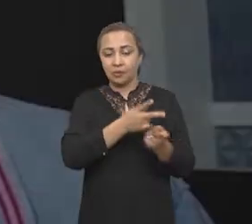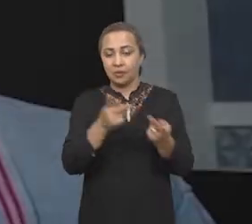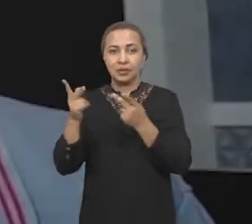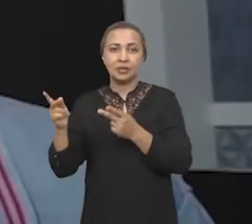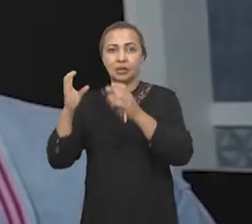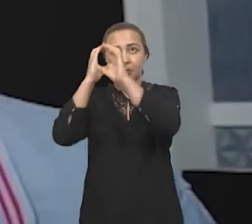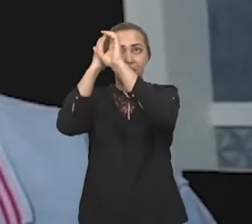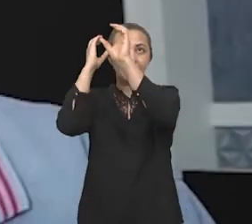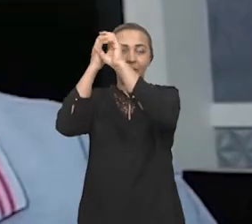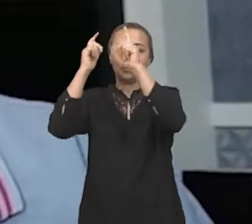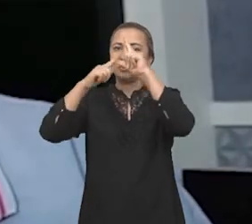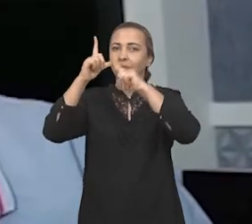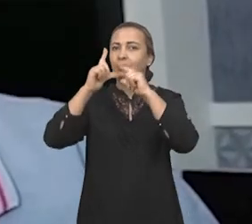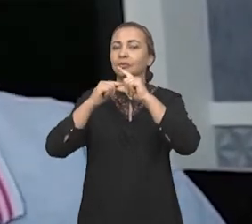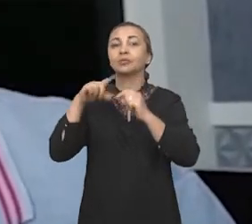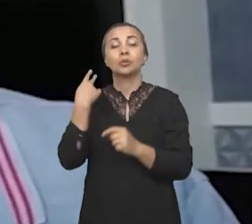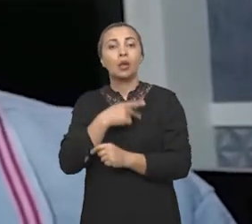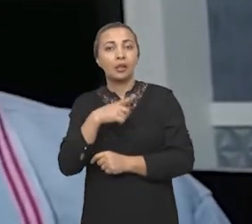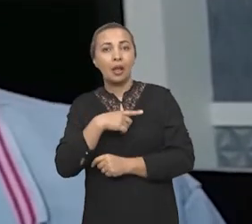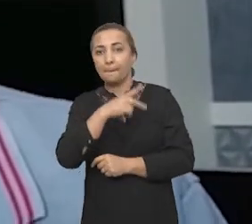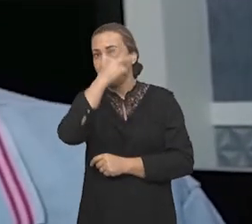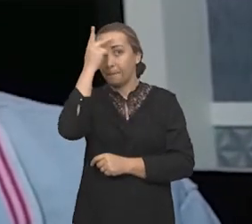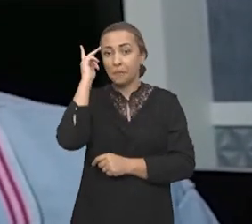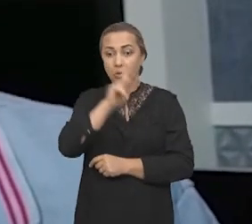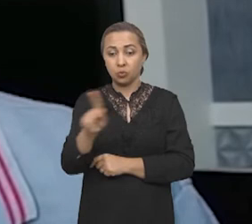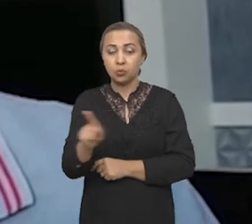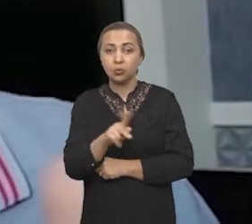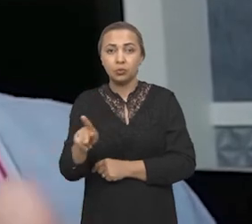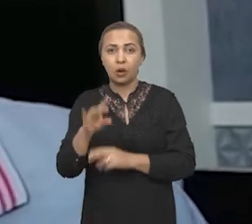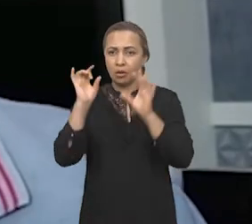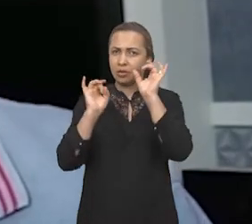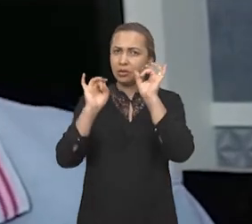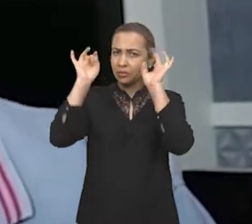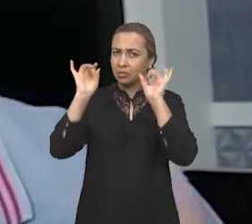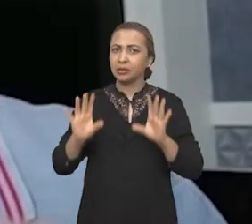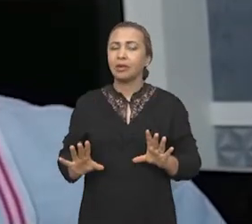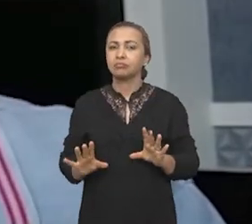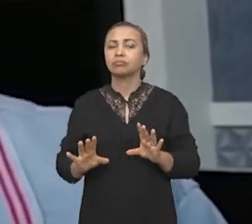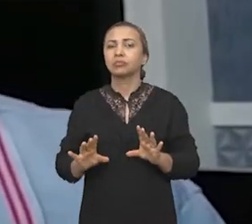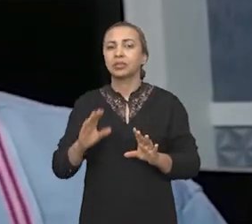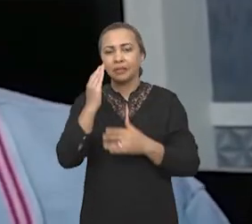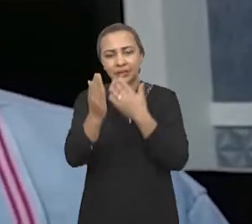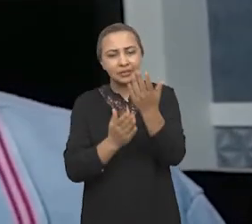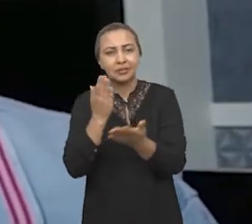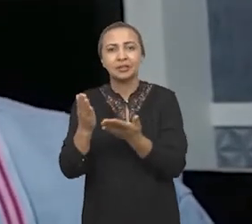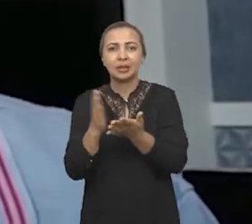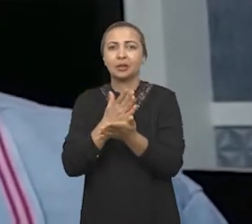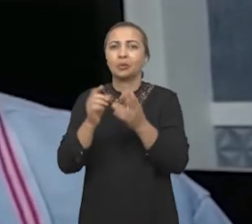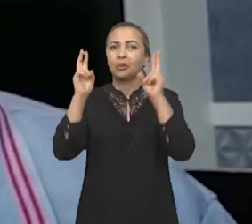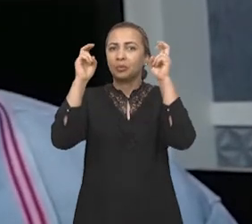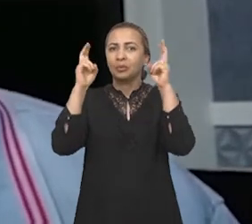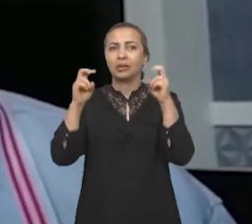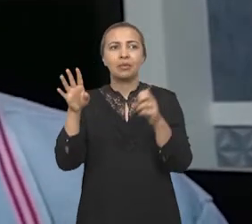observatório astronômico, nós temos um professor especialista que vai estar tratando de algum tema